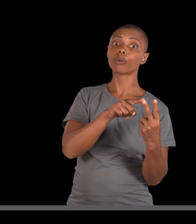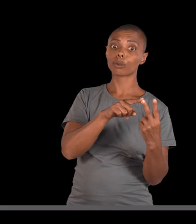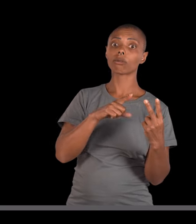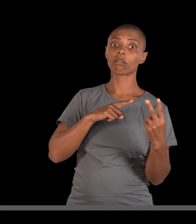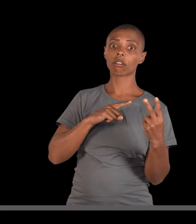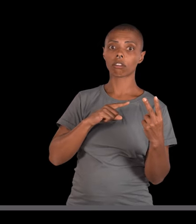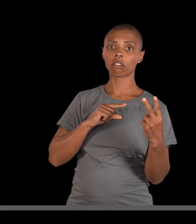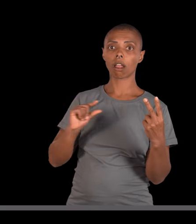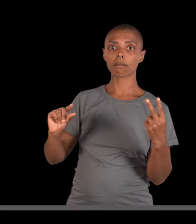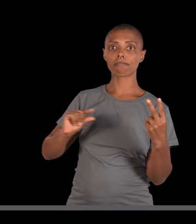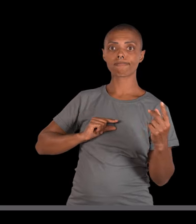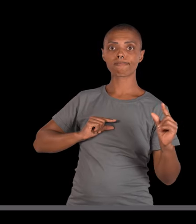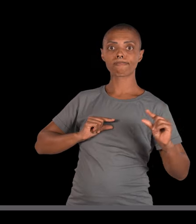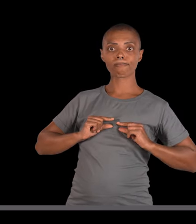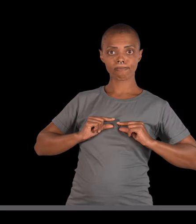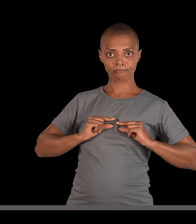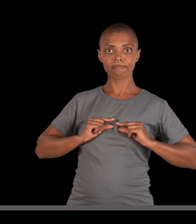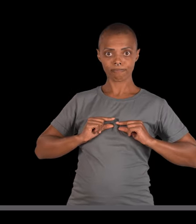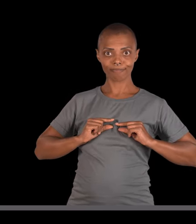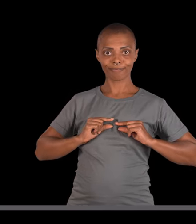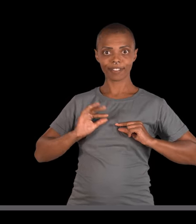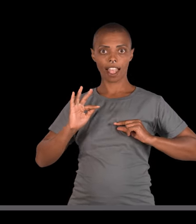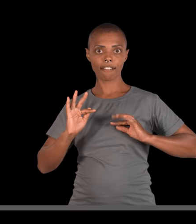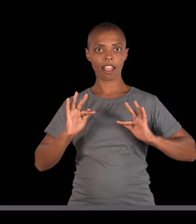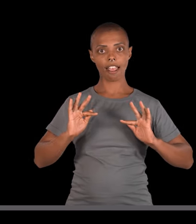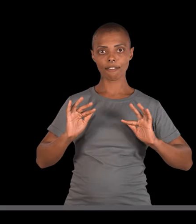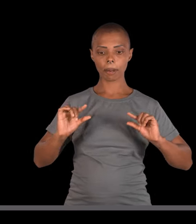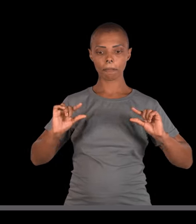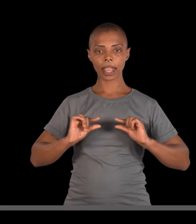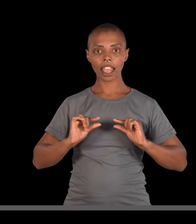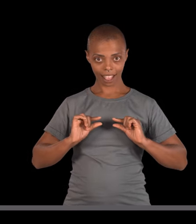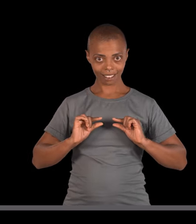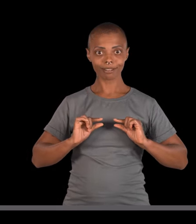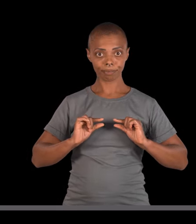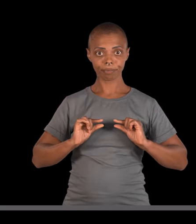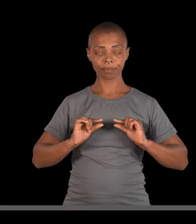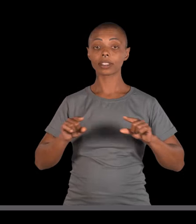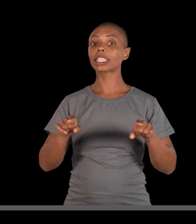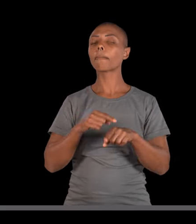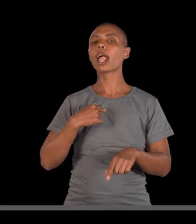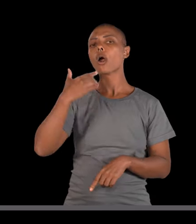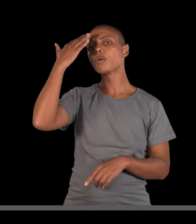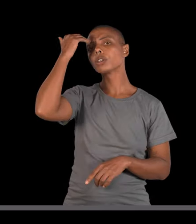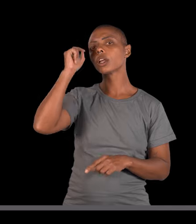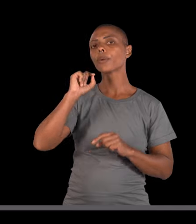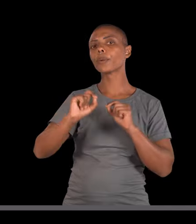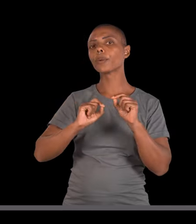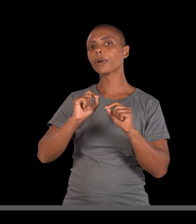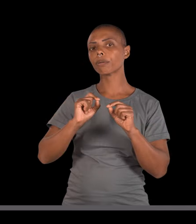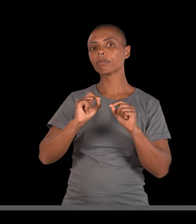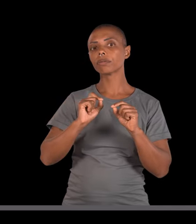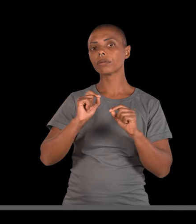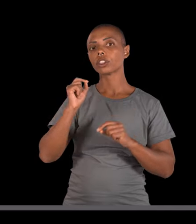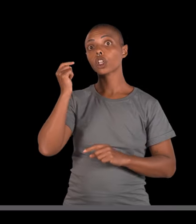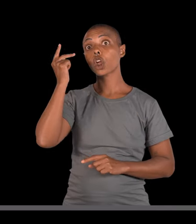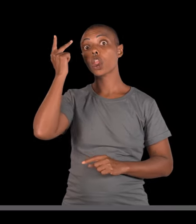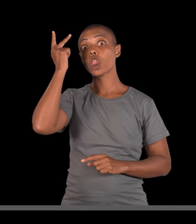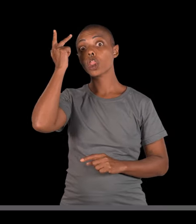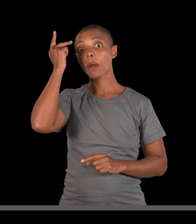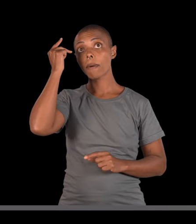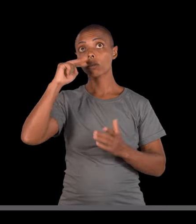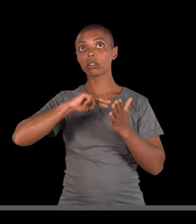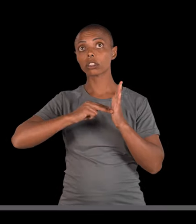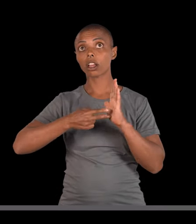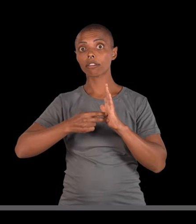ser o que? Fzinho Fzinho. Pronto. Eu também sei que